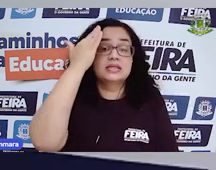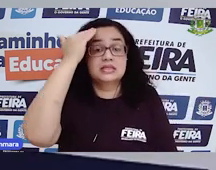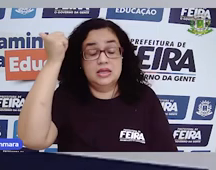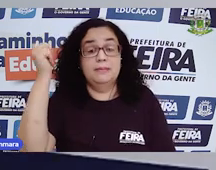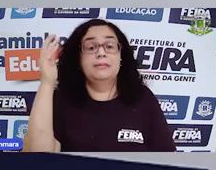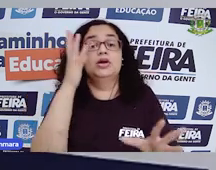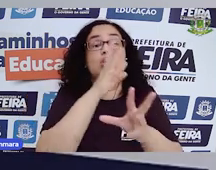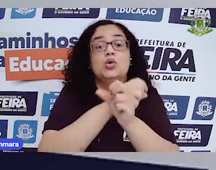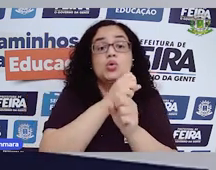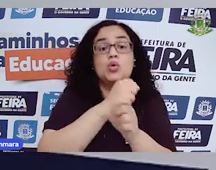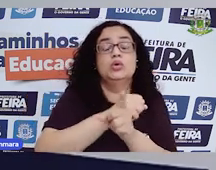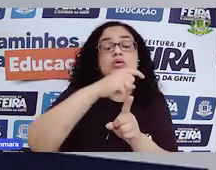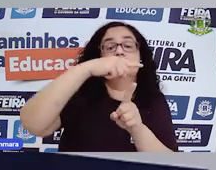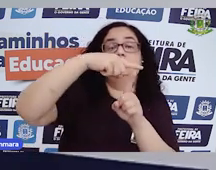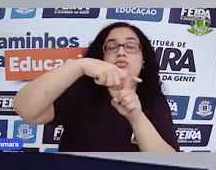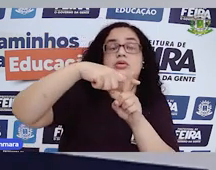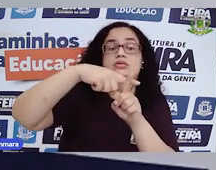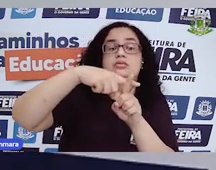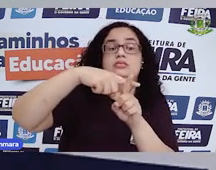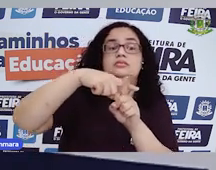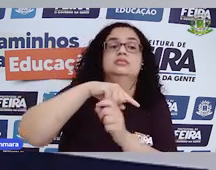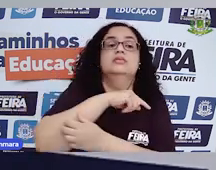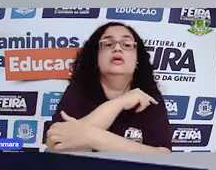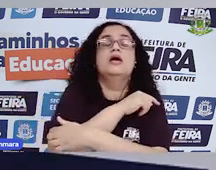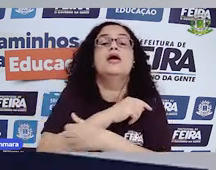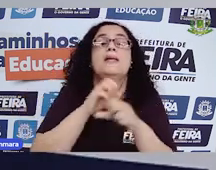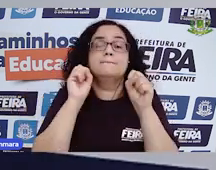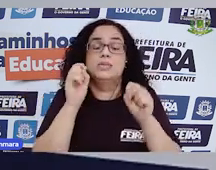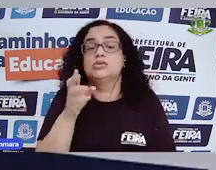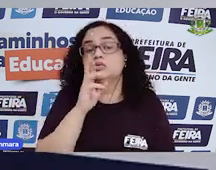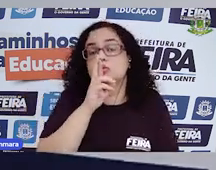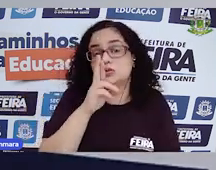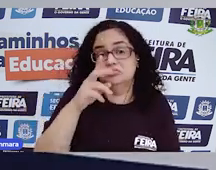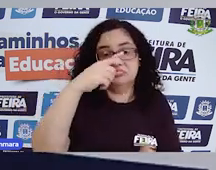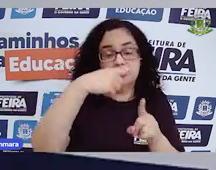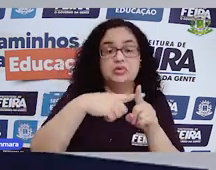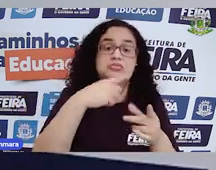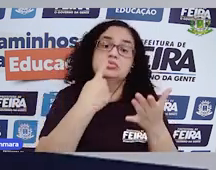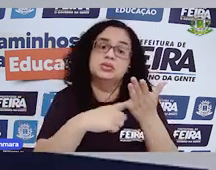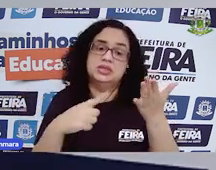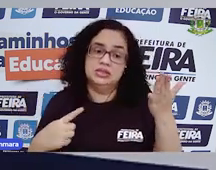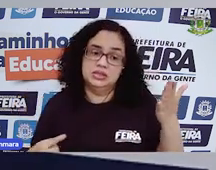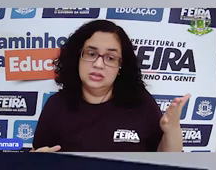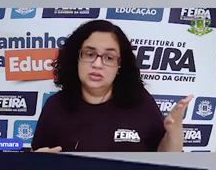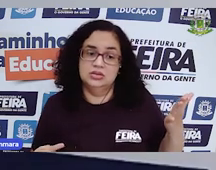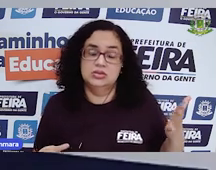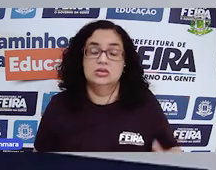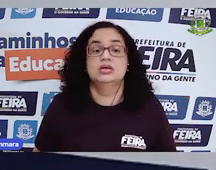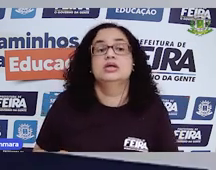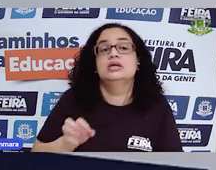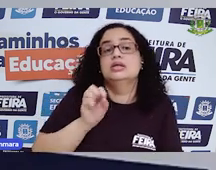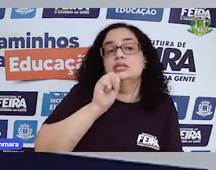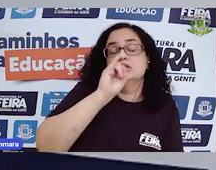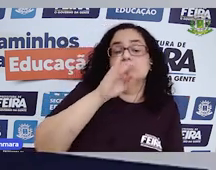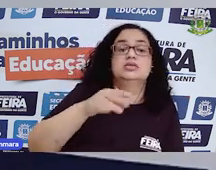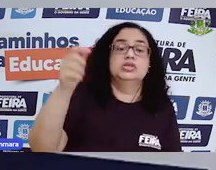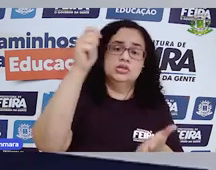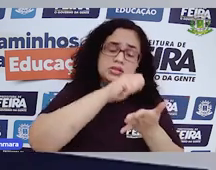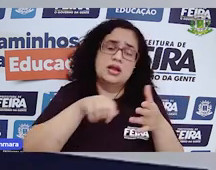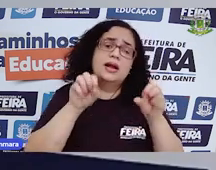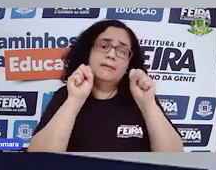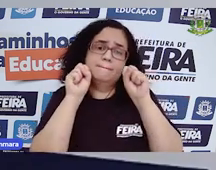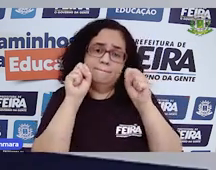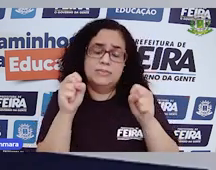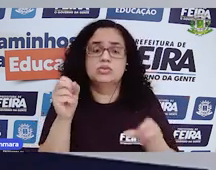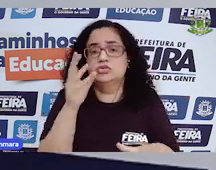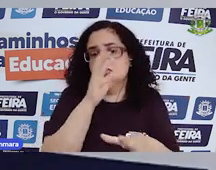essa conta de mais. Você pode fazer essa conta de mais no seu caderninho, se você fizer a mão, você pode até